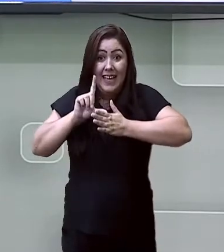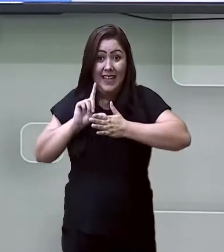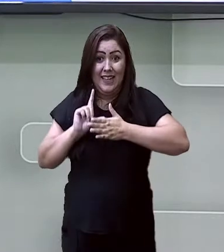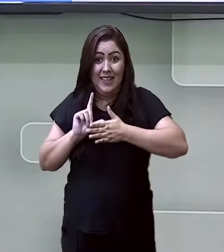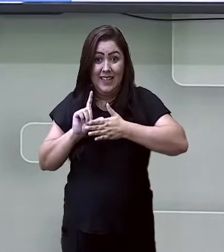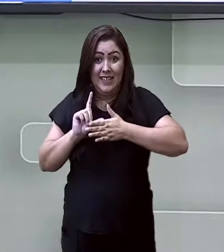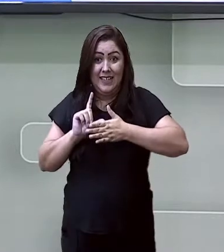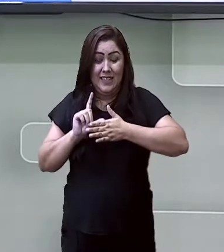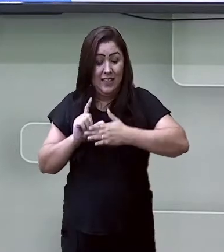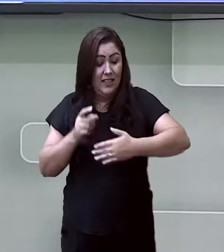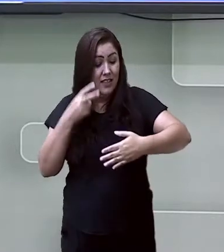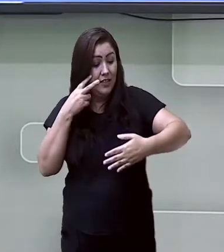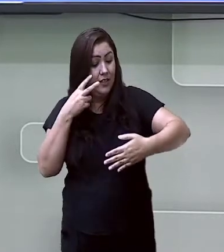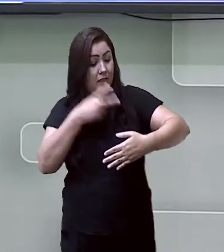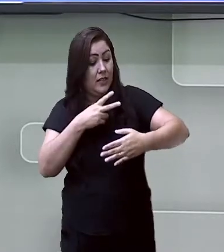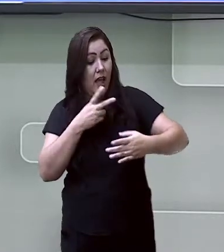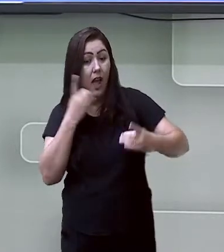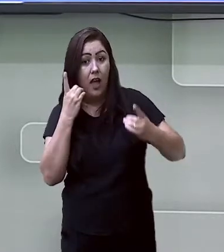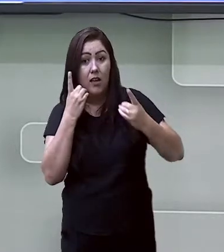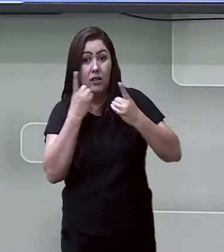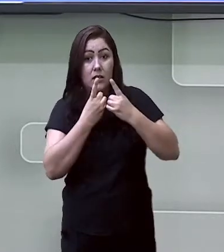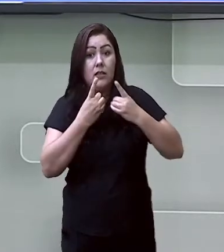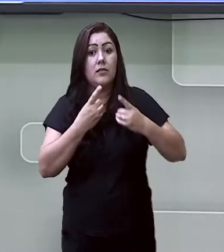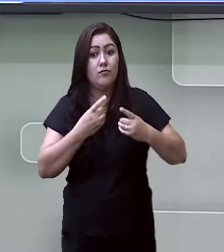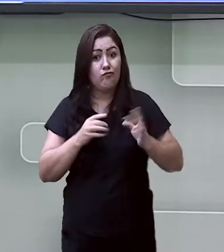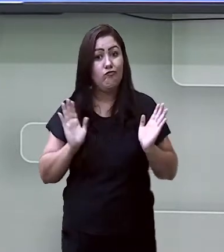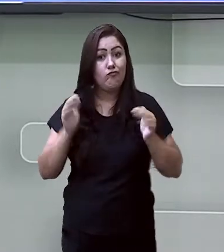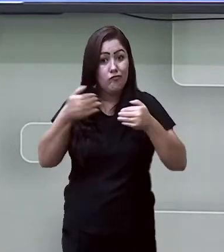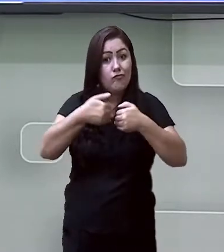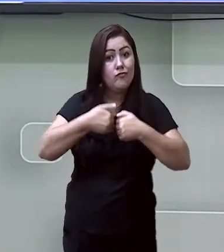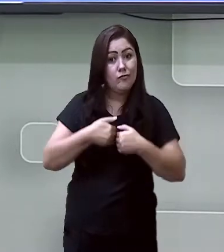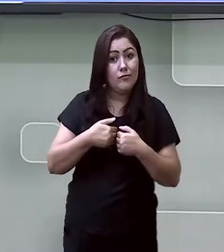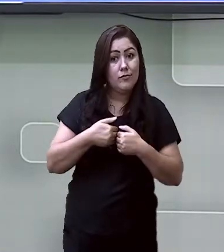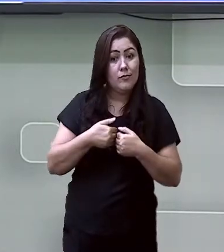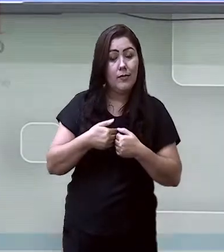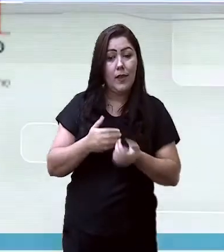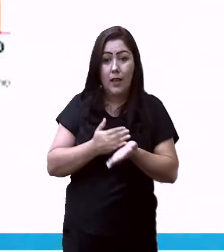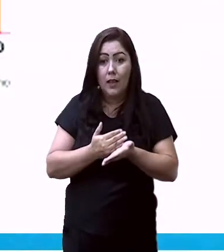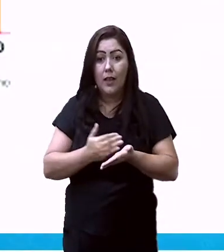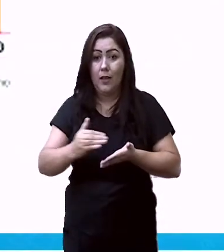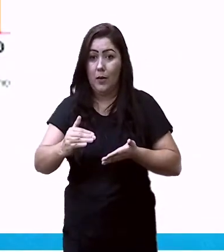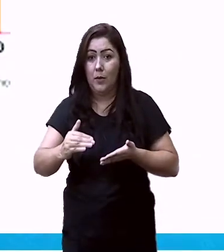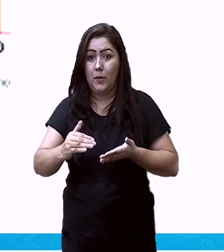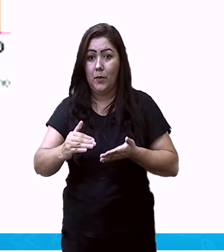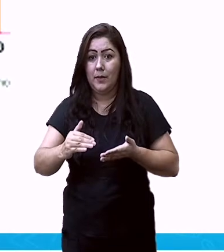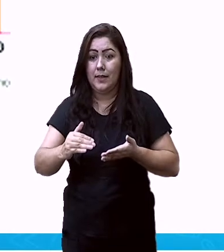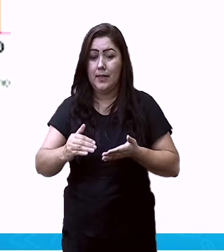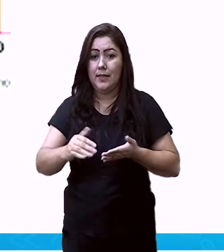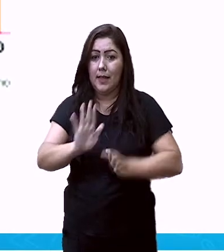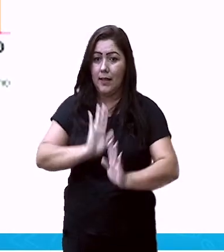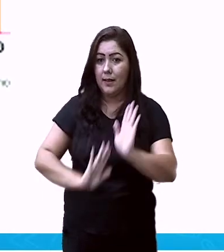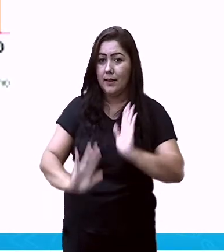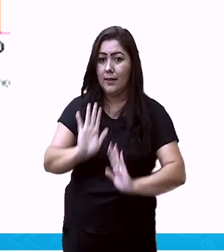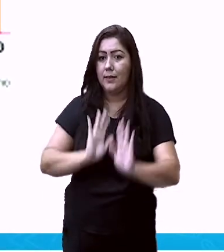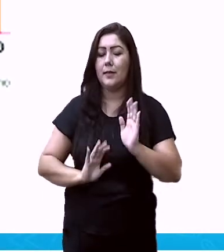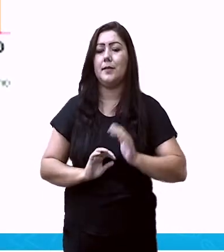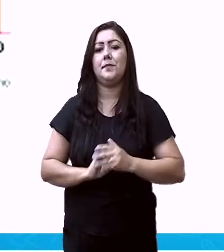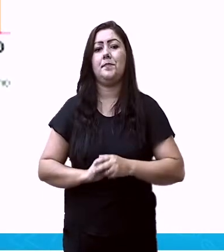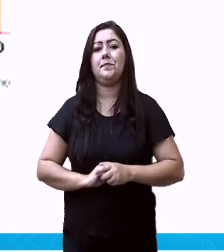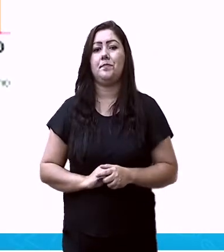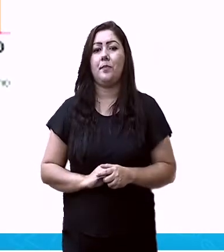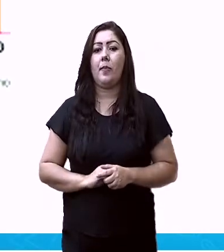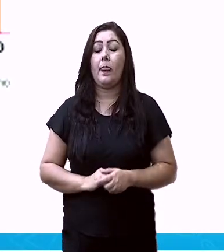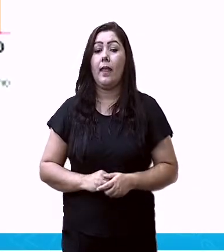uma intervenção. Segundo estudos do Centro de Controle de Prevenção de Doenças dos Estados Unidos, o CDC,